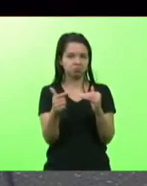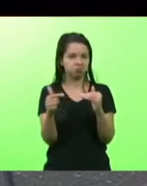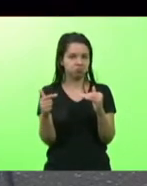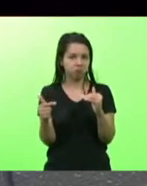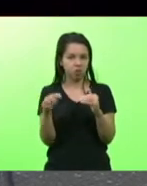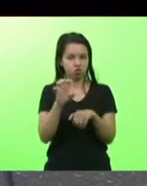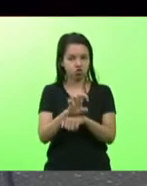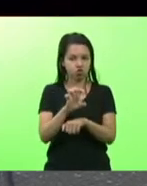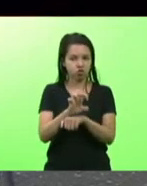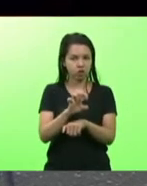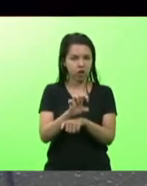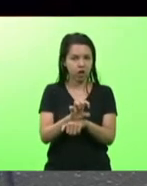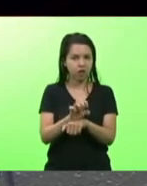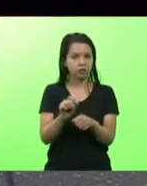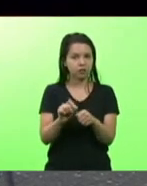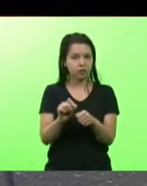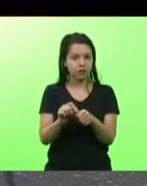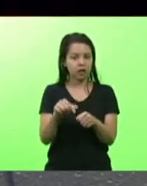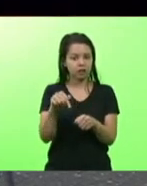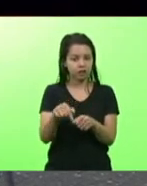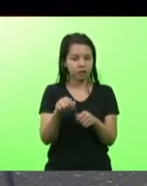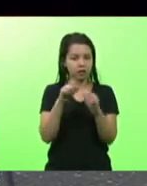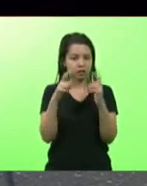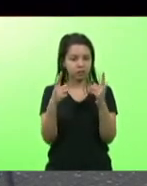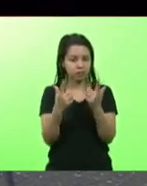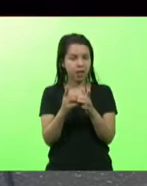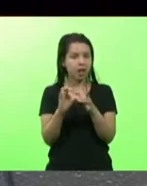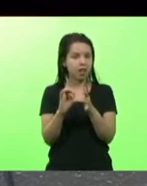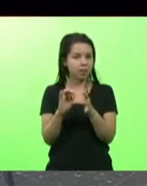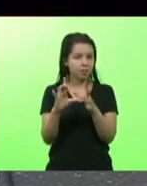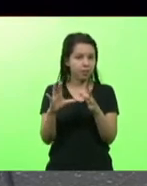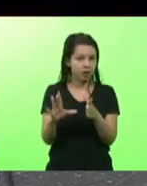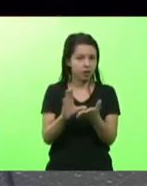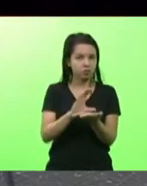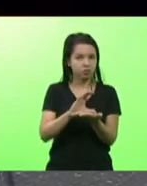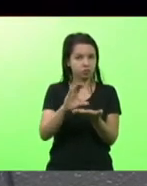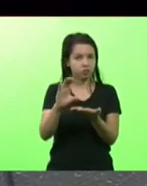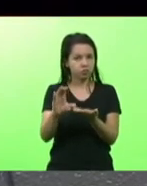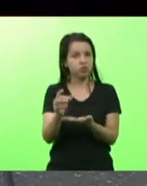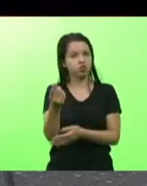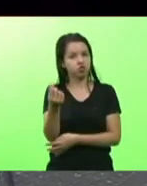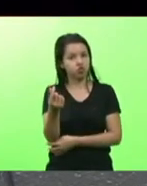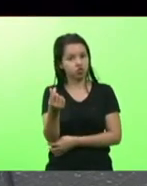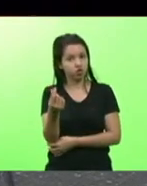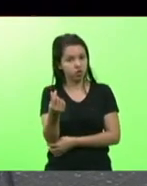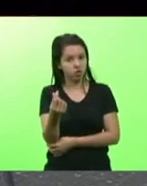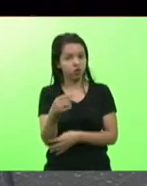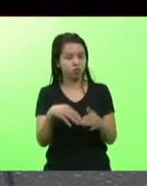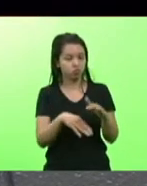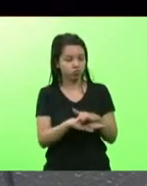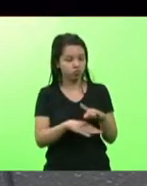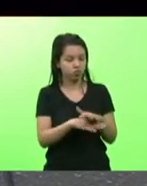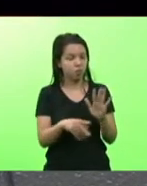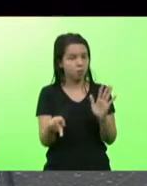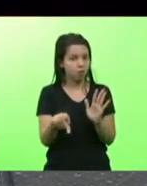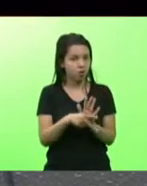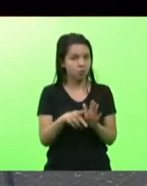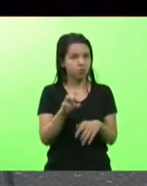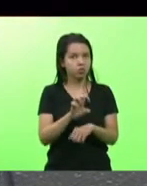estado quando esta casa autoriza o repasse de recursos do tesouro de Santa Catarina